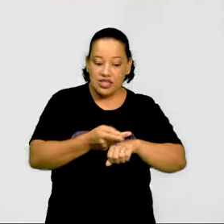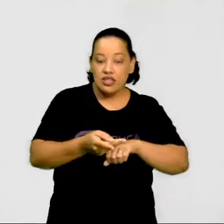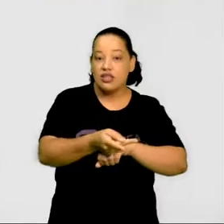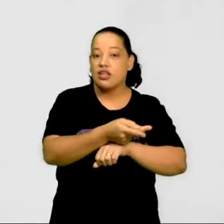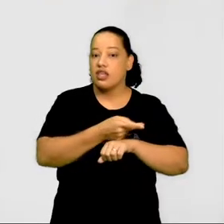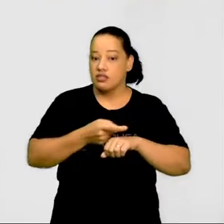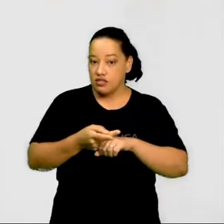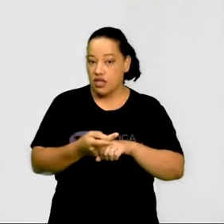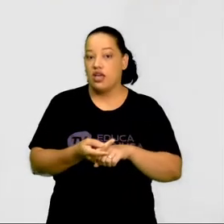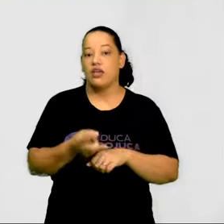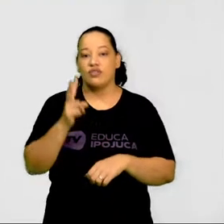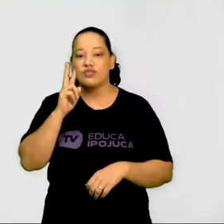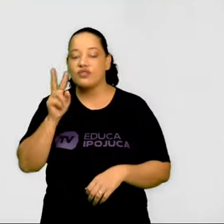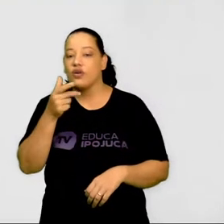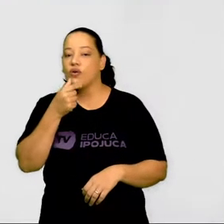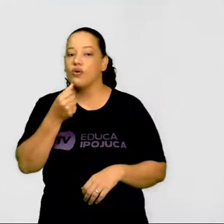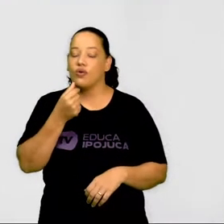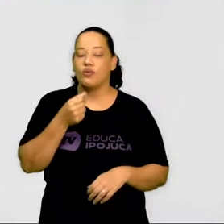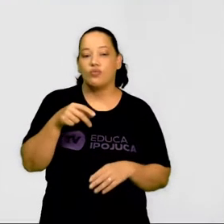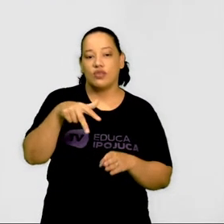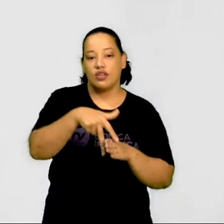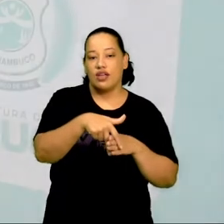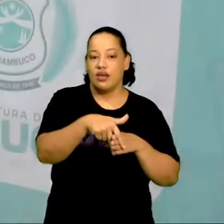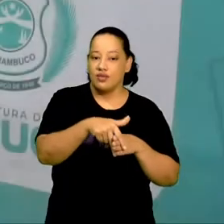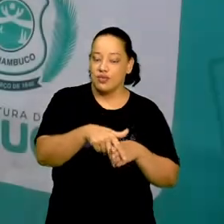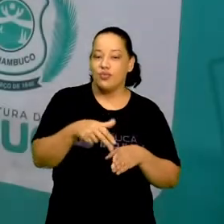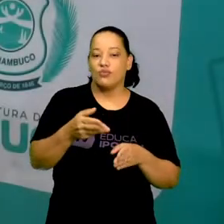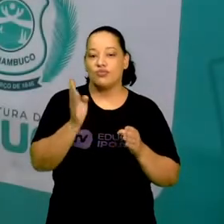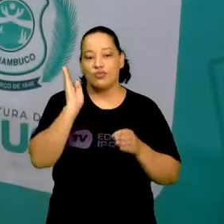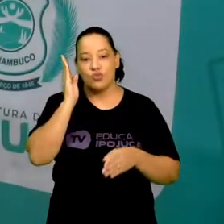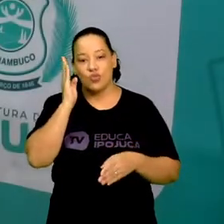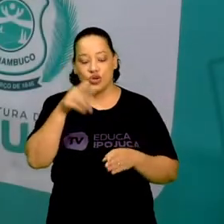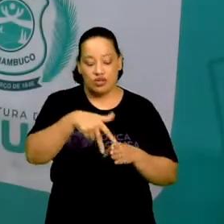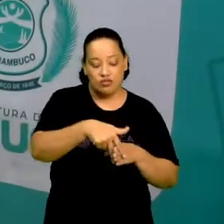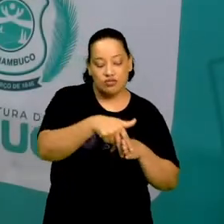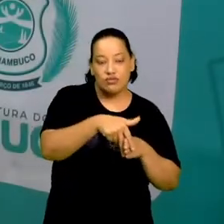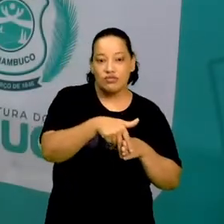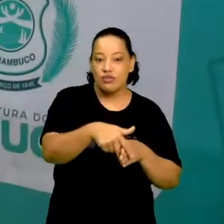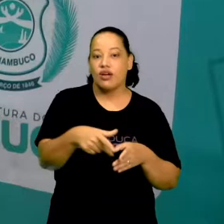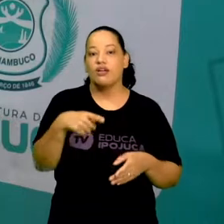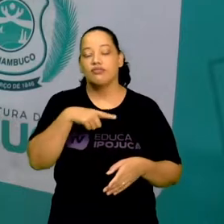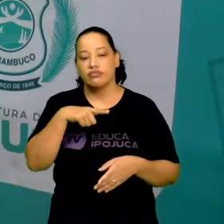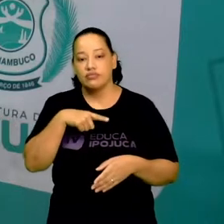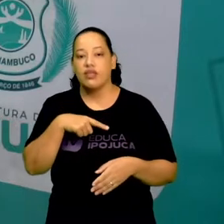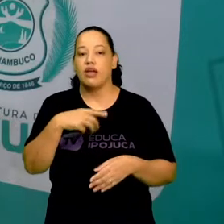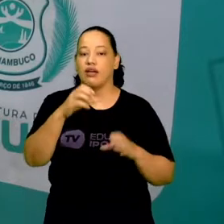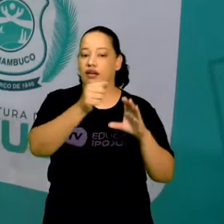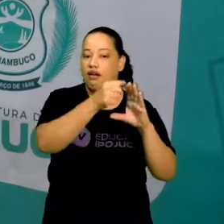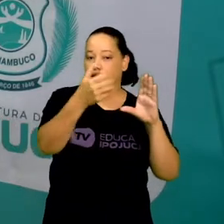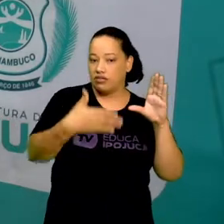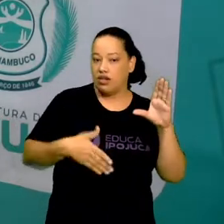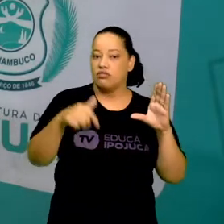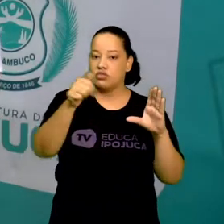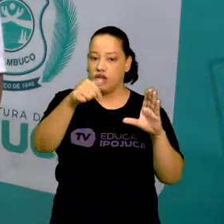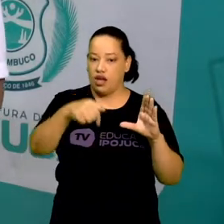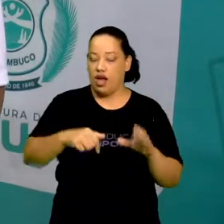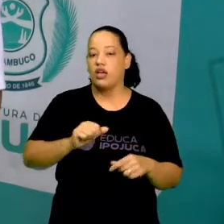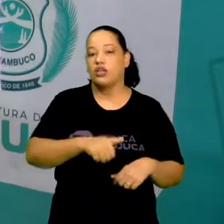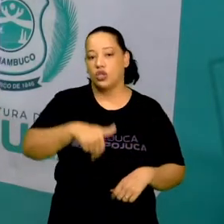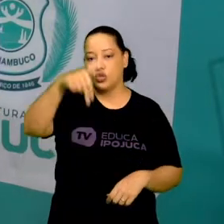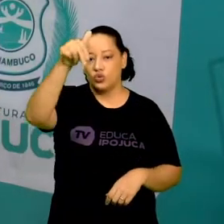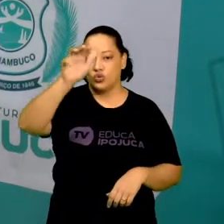montado no burrinho. Então, são características muito vivas aqui do nosso Nordeste, na questão da arte visual.